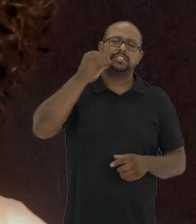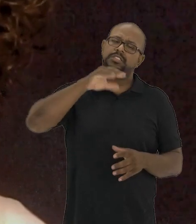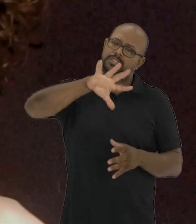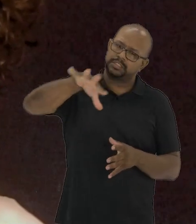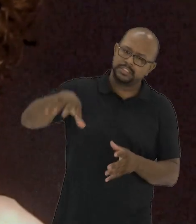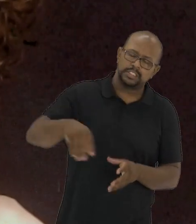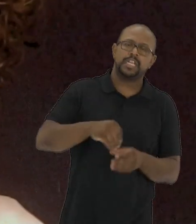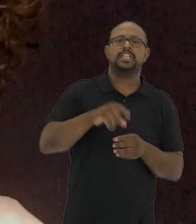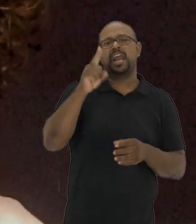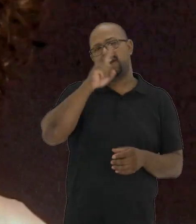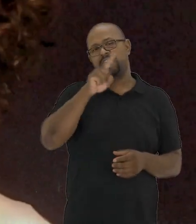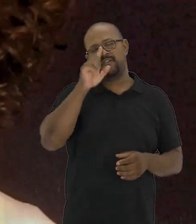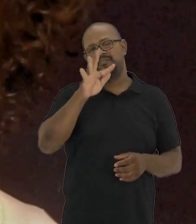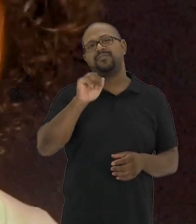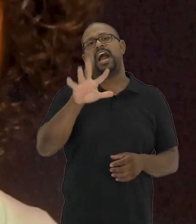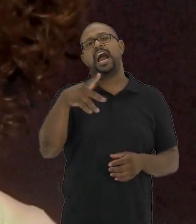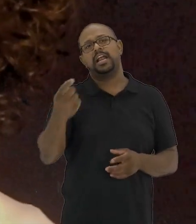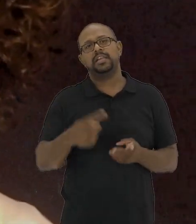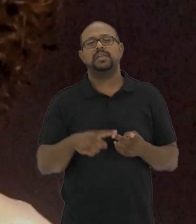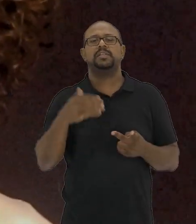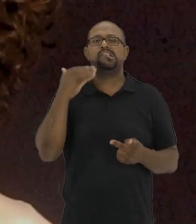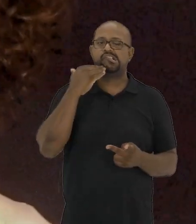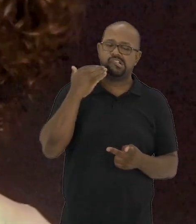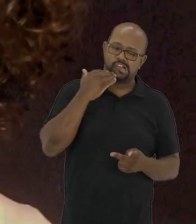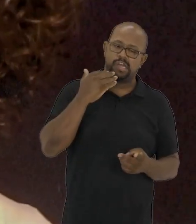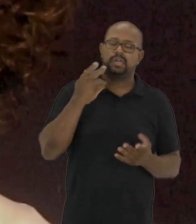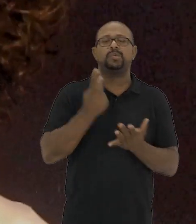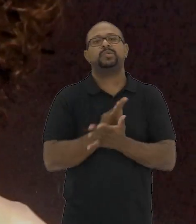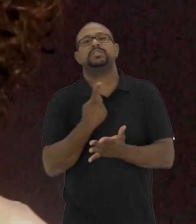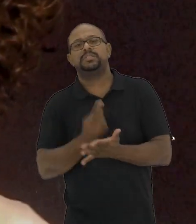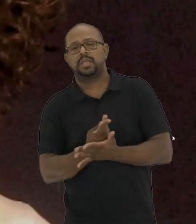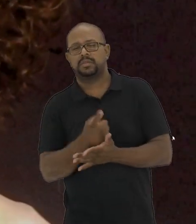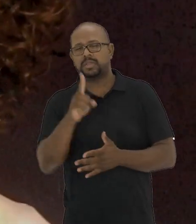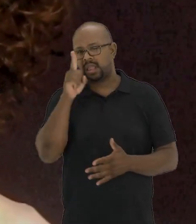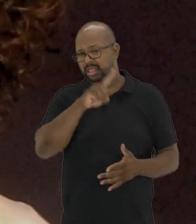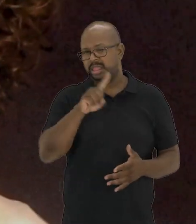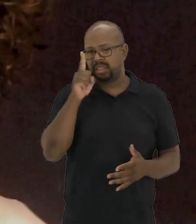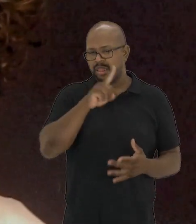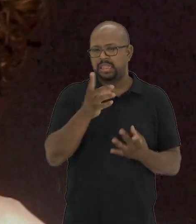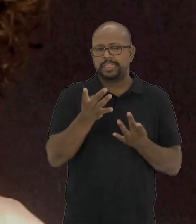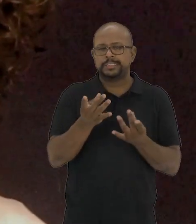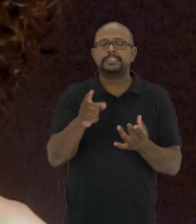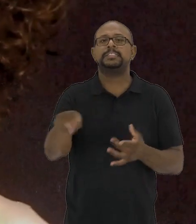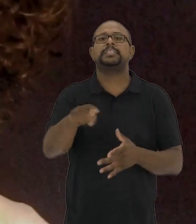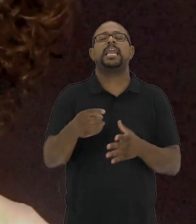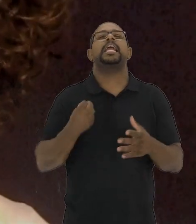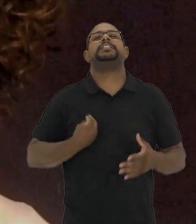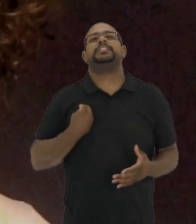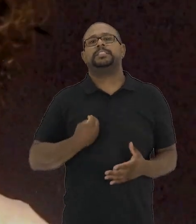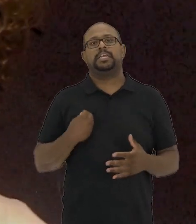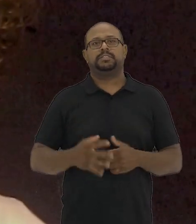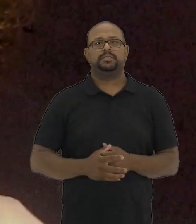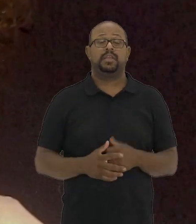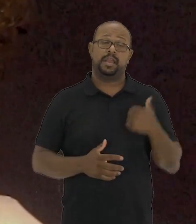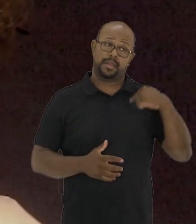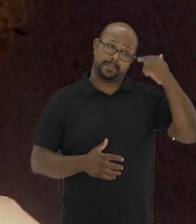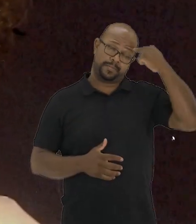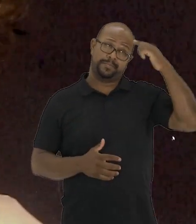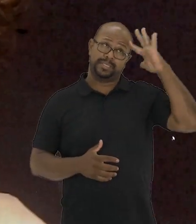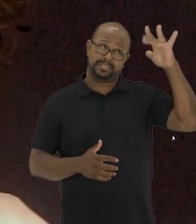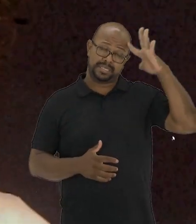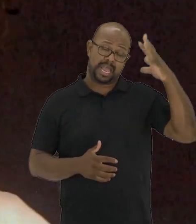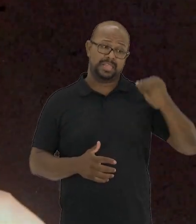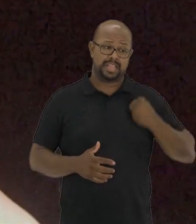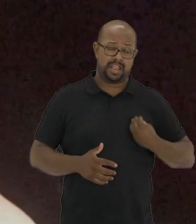as experiências que se alicerçam na falha, na deformidade, nos erros, na precariedade de existência?